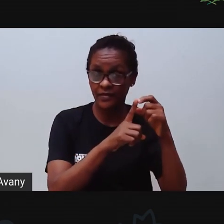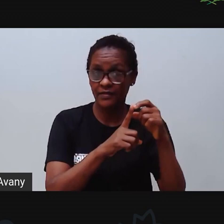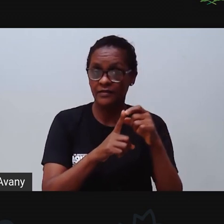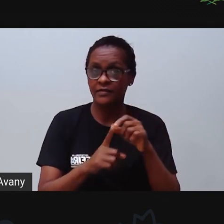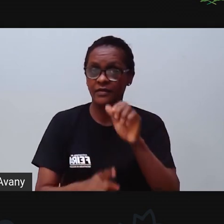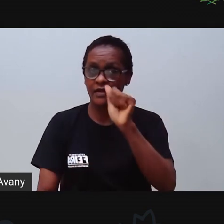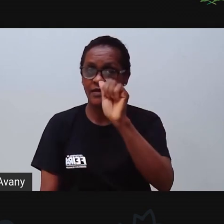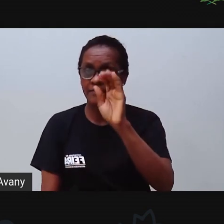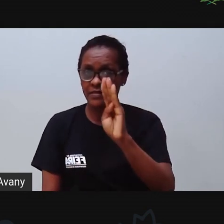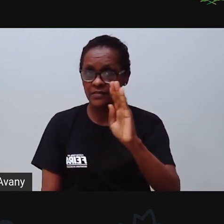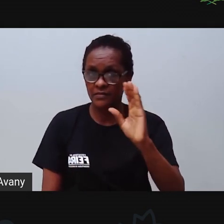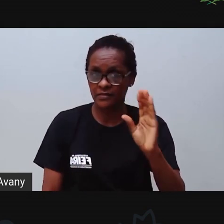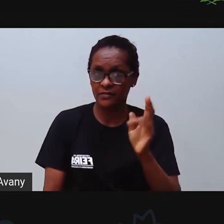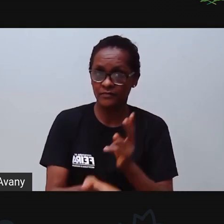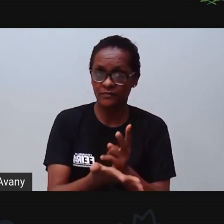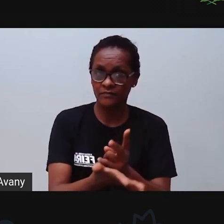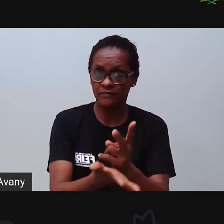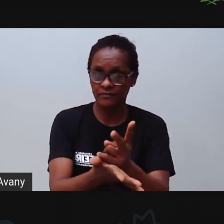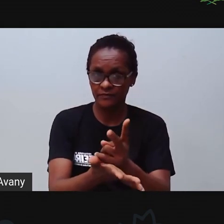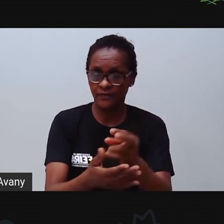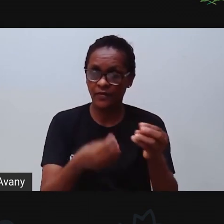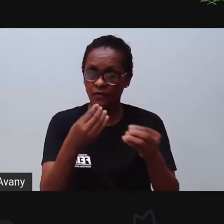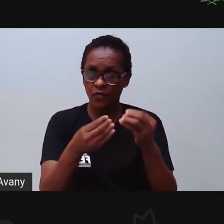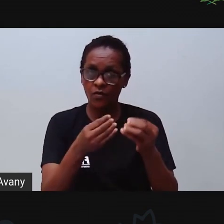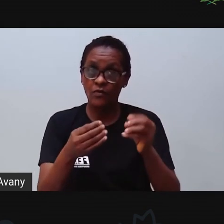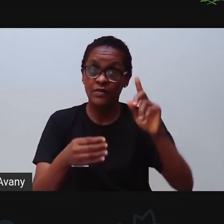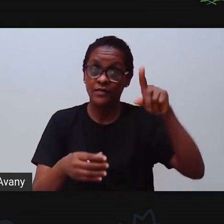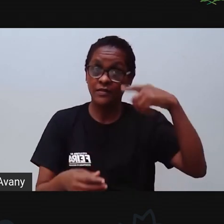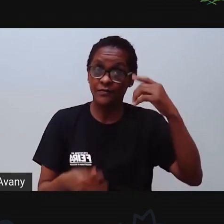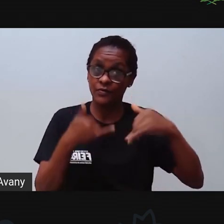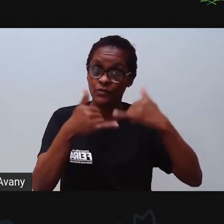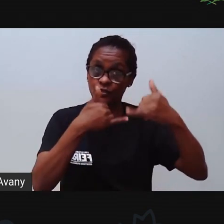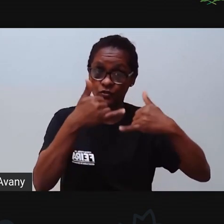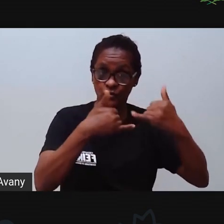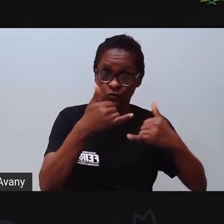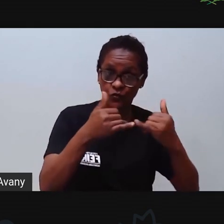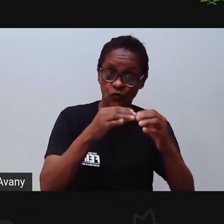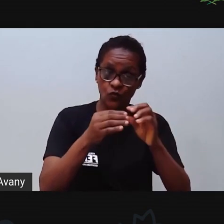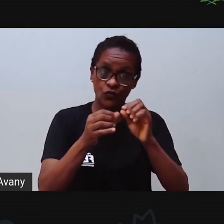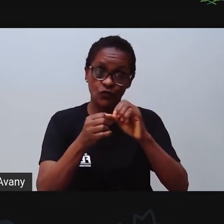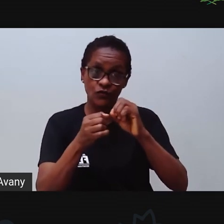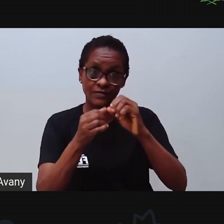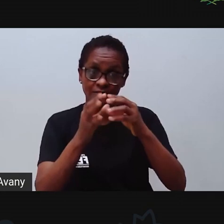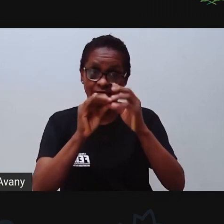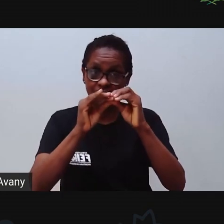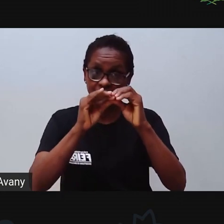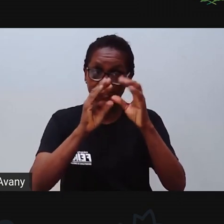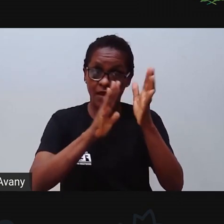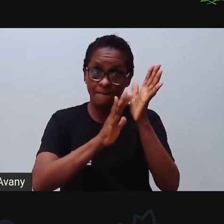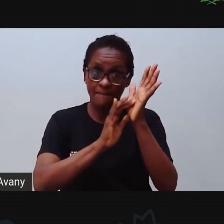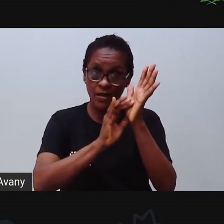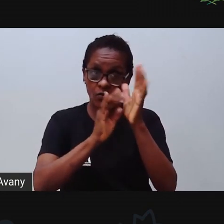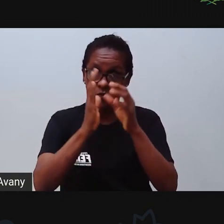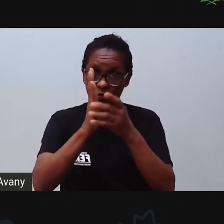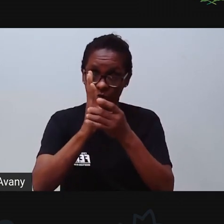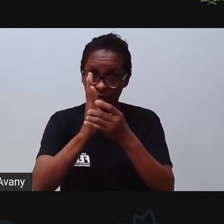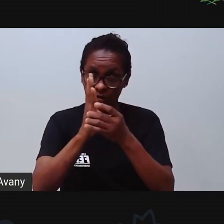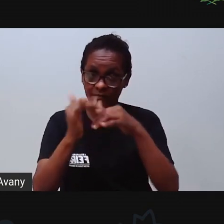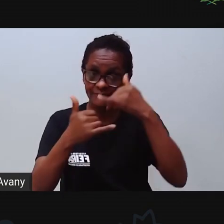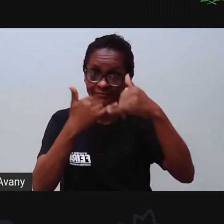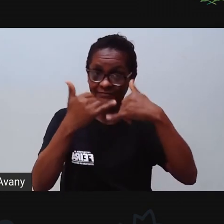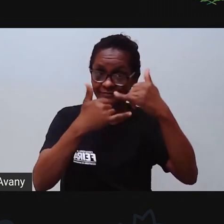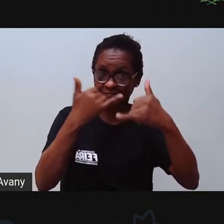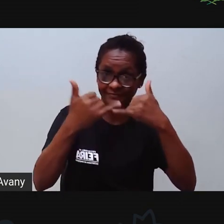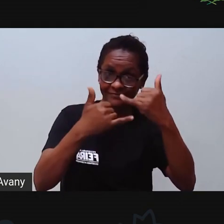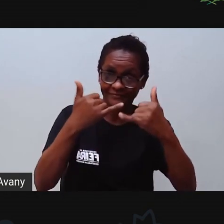Pratique, né? A Pró também ensinou um jogo que nós podemos fazer usando as mãos. A gente não precisa gastar nada jogando, só se divertindo com